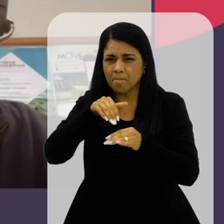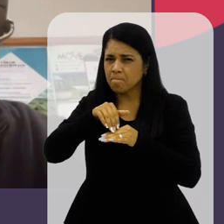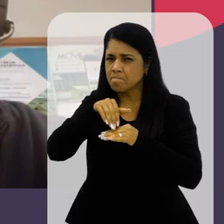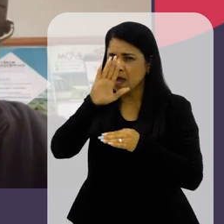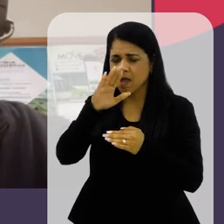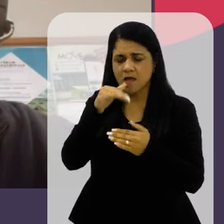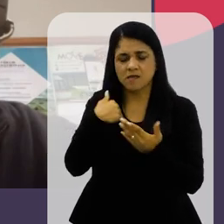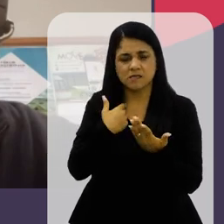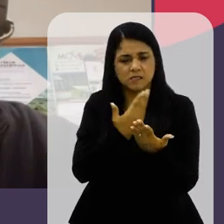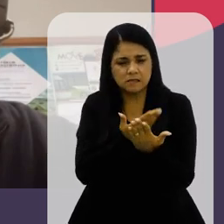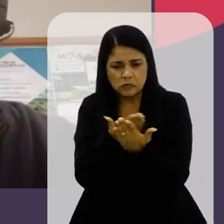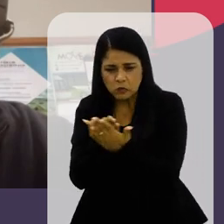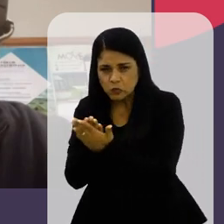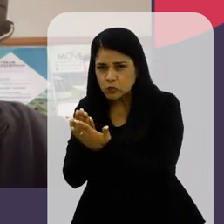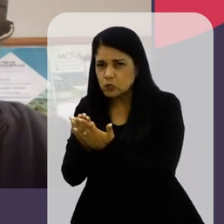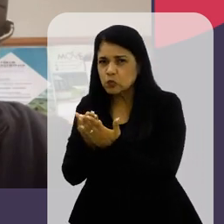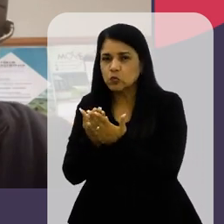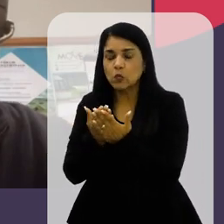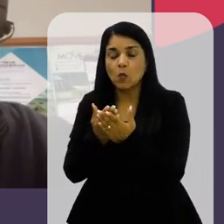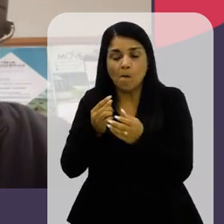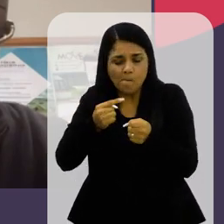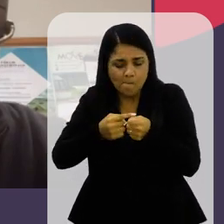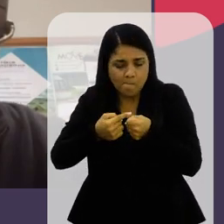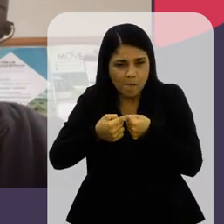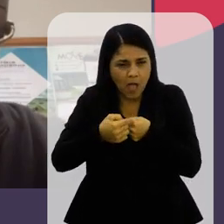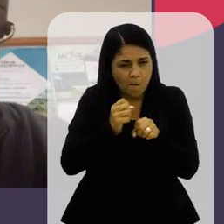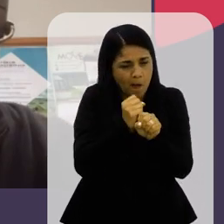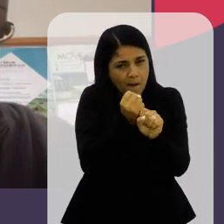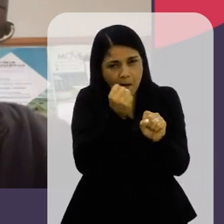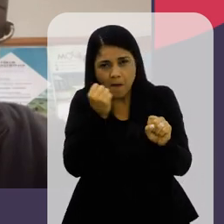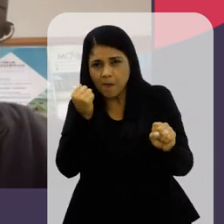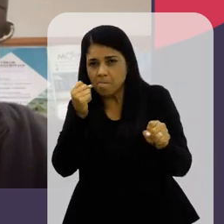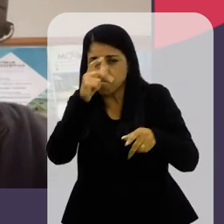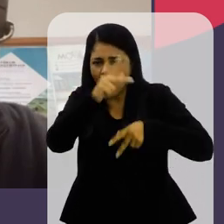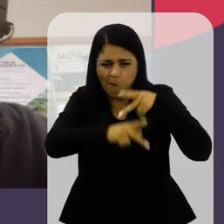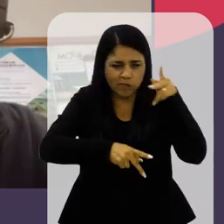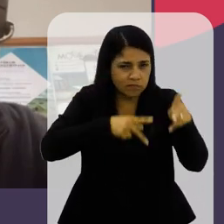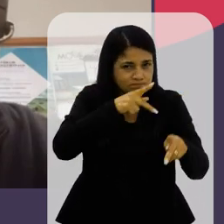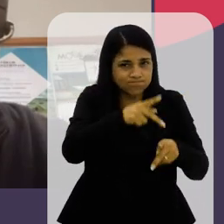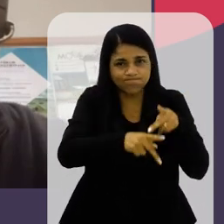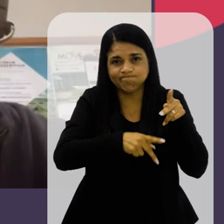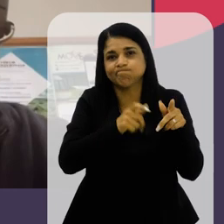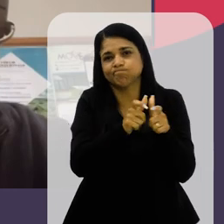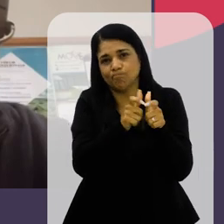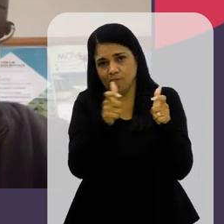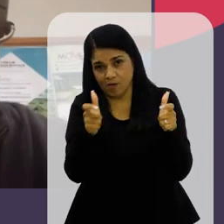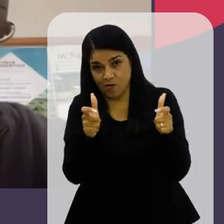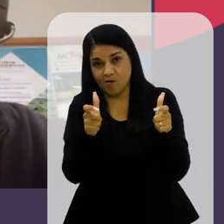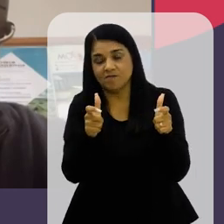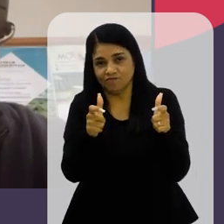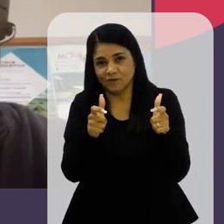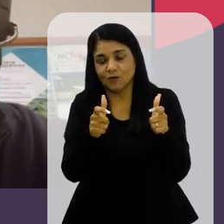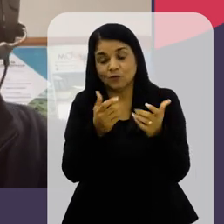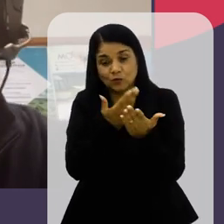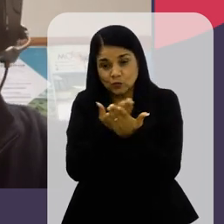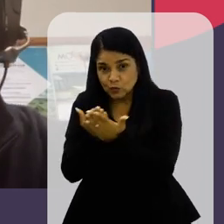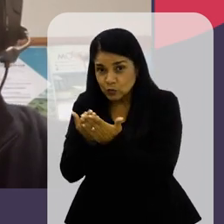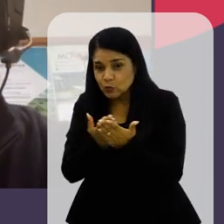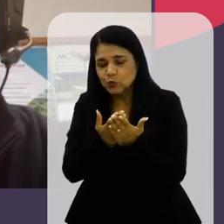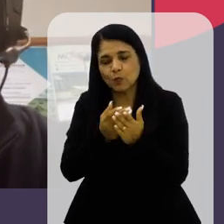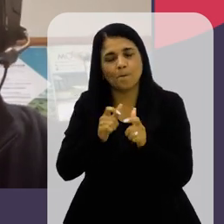Até pelo Tamanho Né Ele é um dos Bairros mais Populosos Da cidade Então ele aparece Bastante